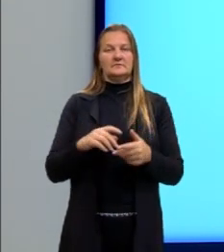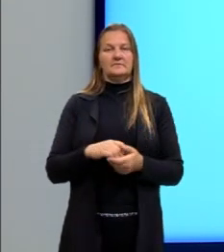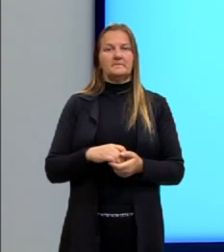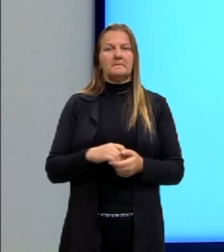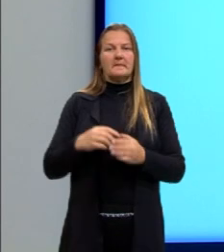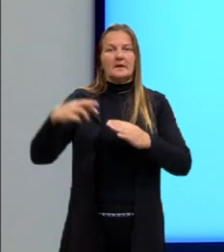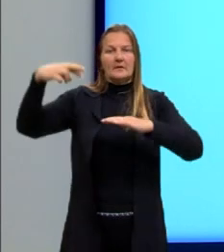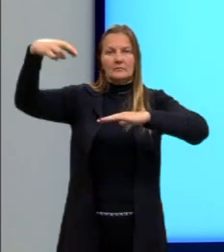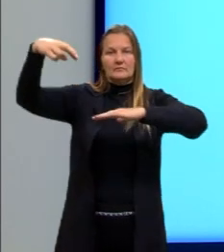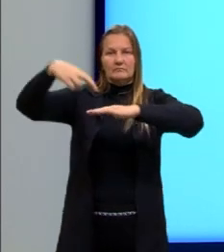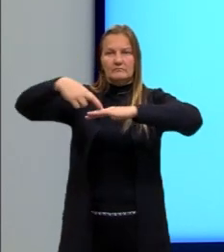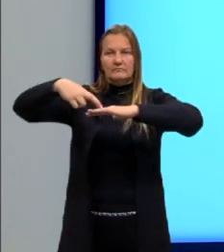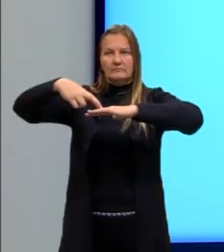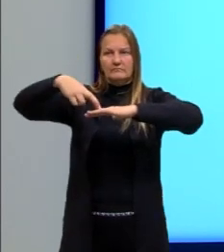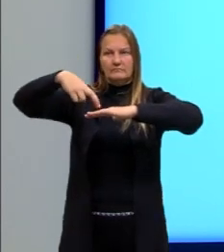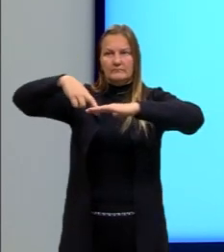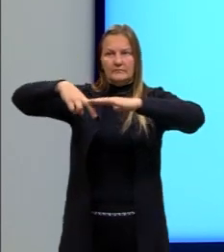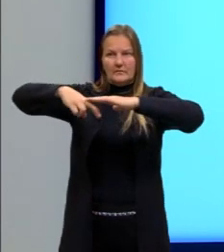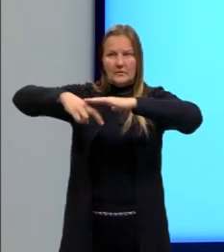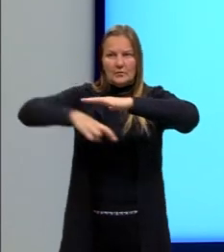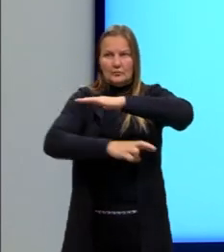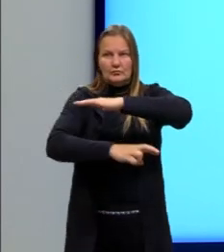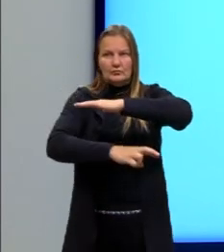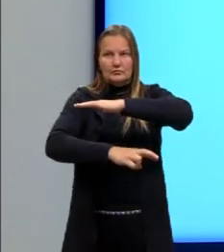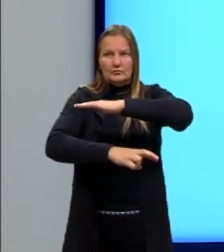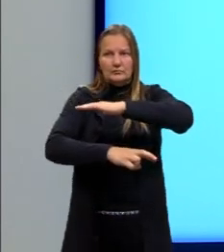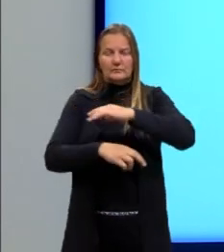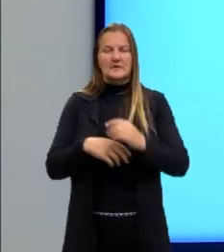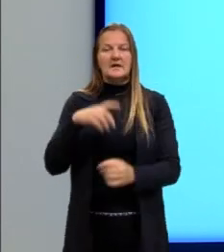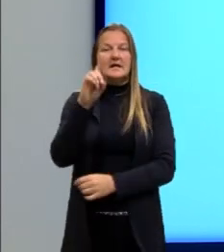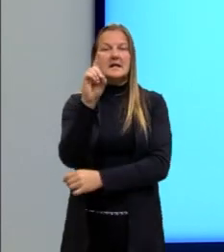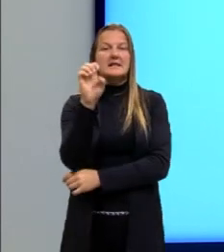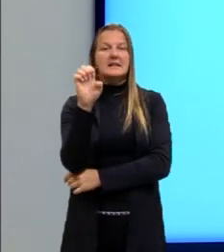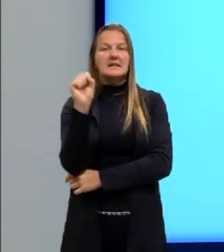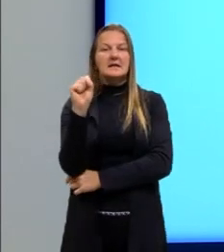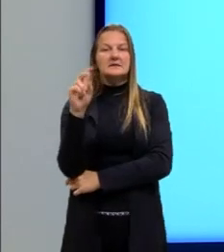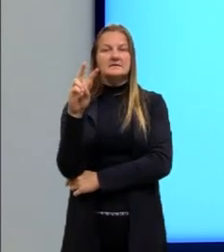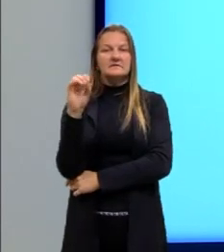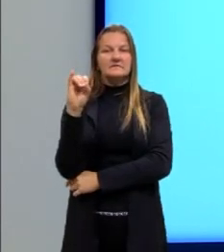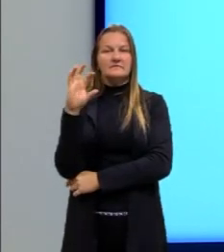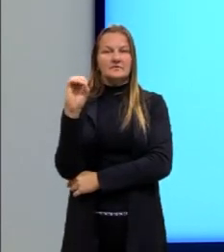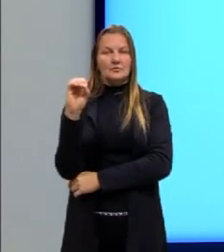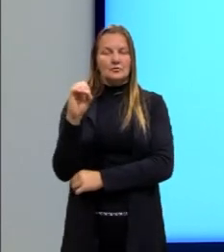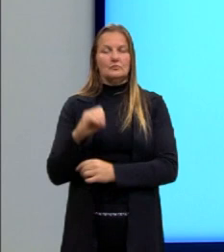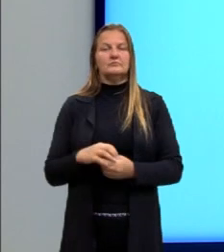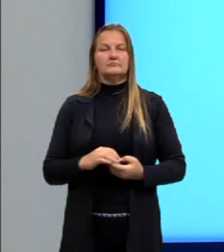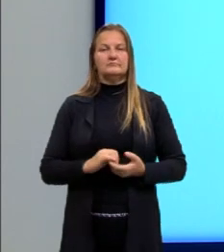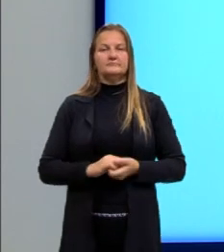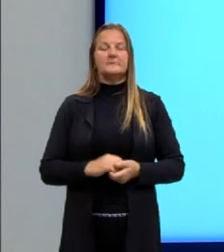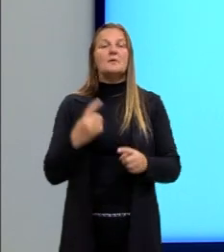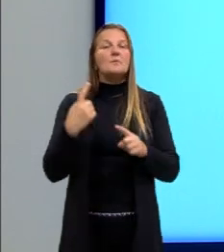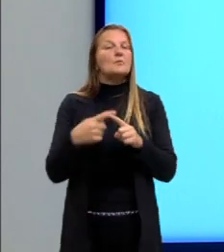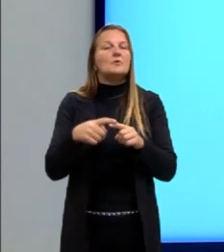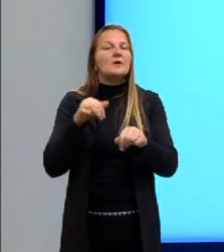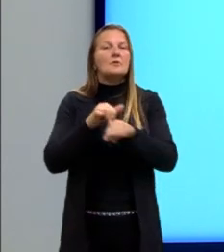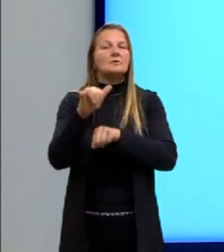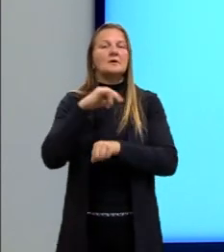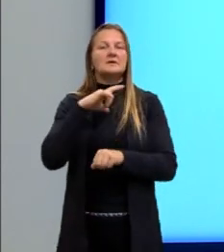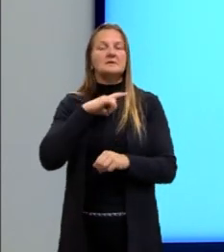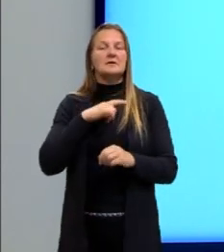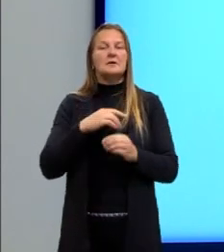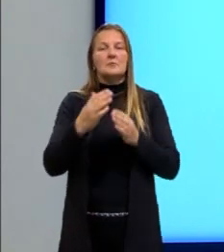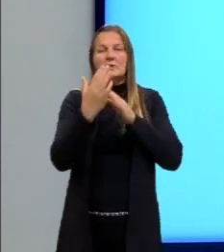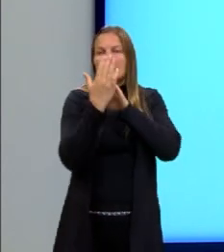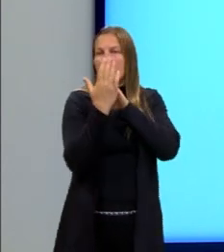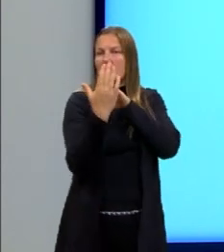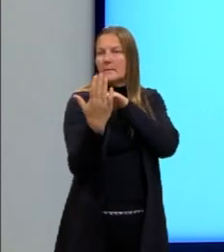desvio, que é justamente essa curva que a gente está falando aqui, tá? Isso acontece, né? Porque as frentes de ondas